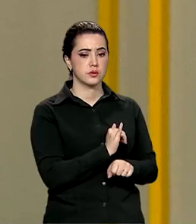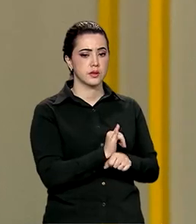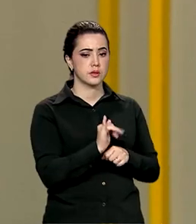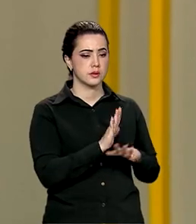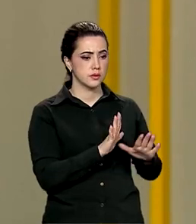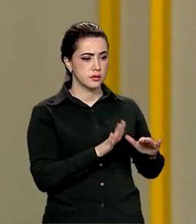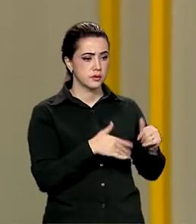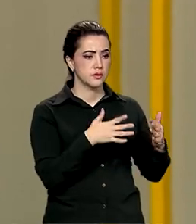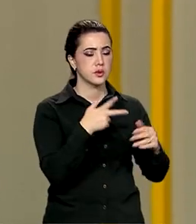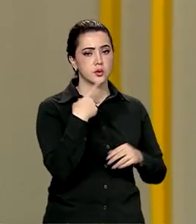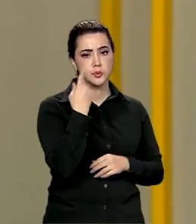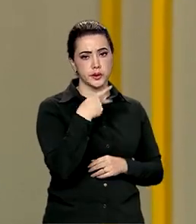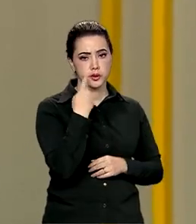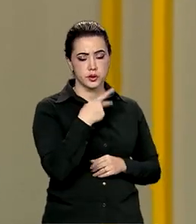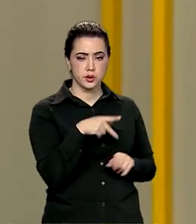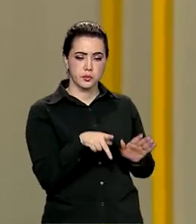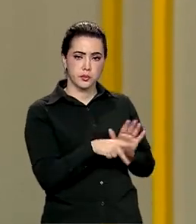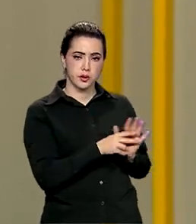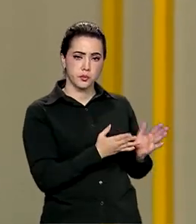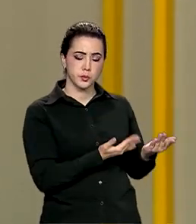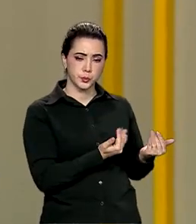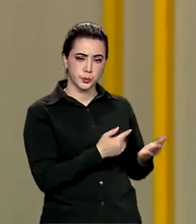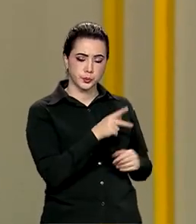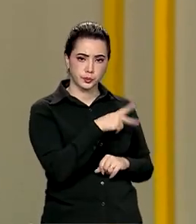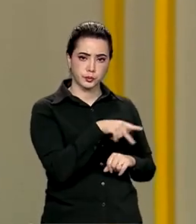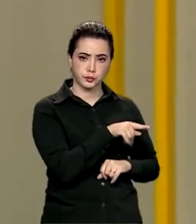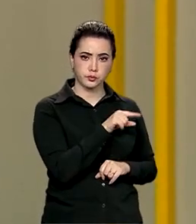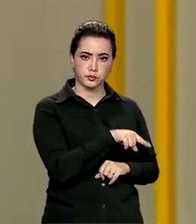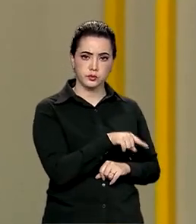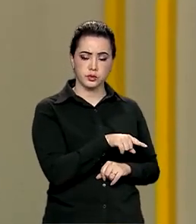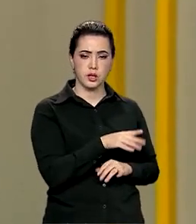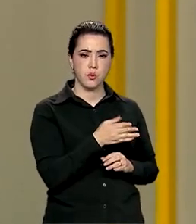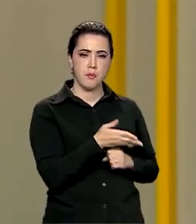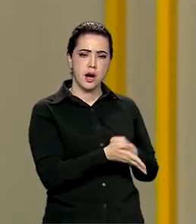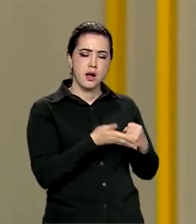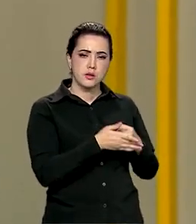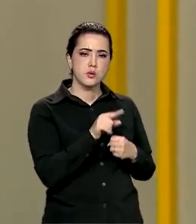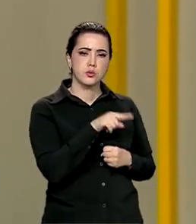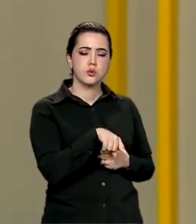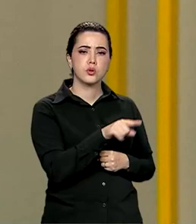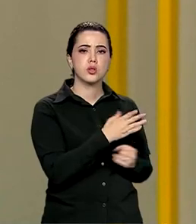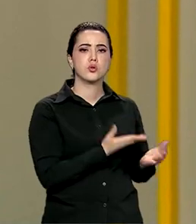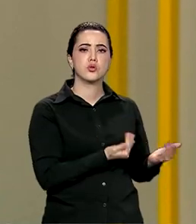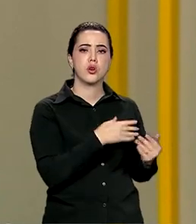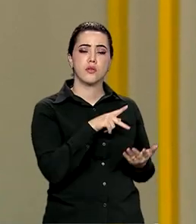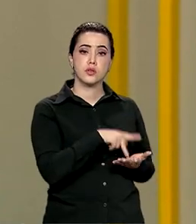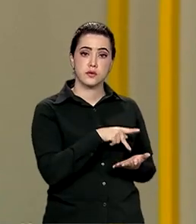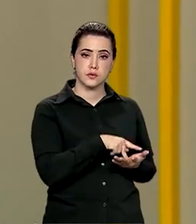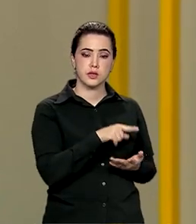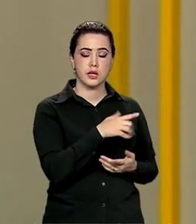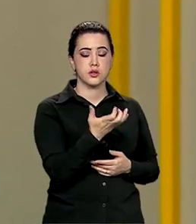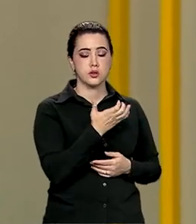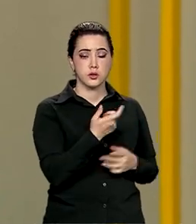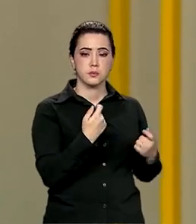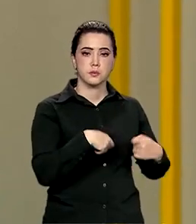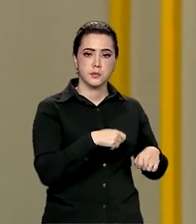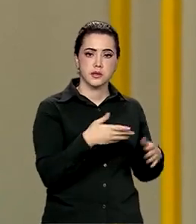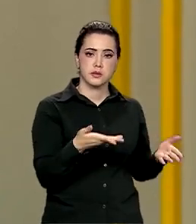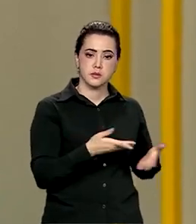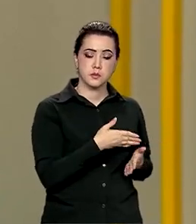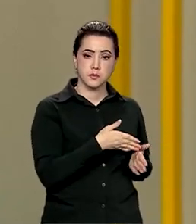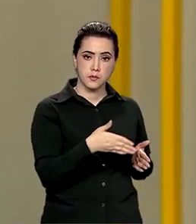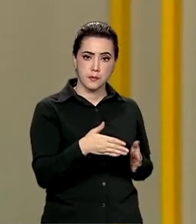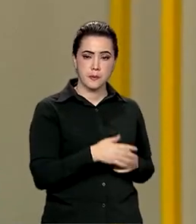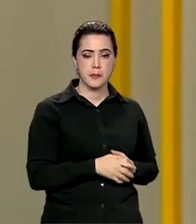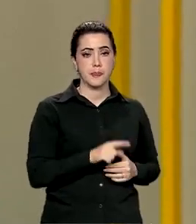desenvolvimento da política pública de juventude no país a essência daquilo que a juventude, de fato, quer e precisa nesse momento. A